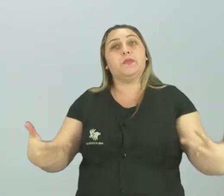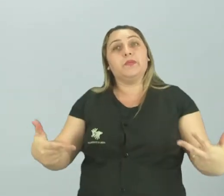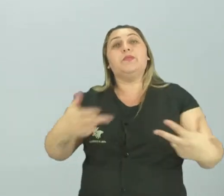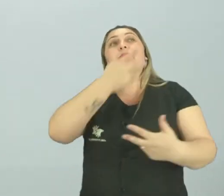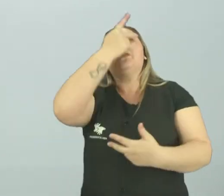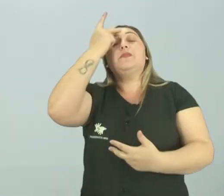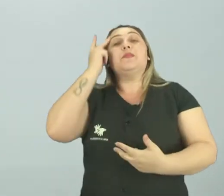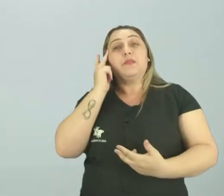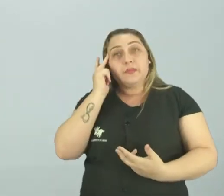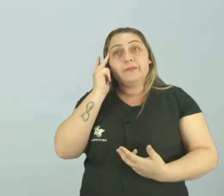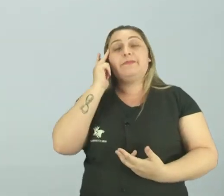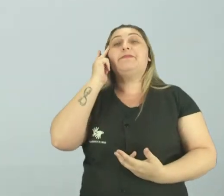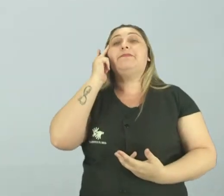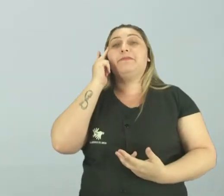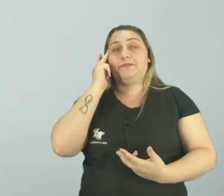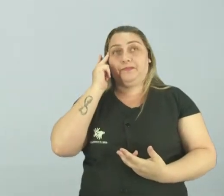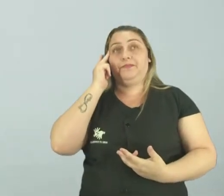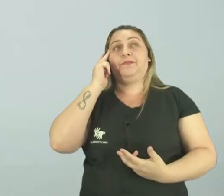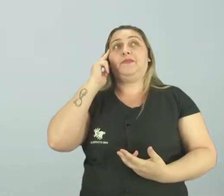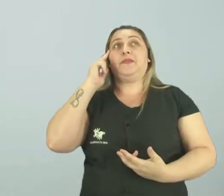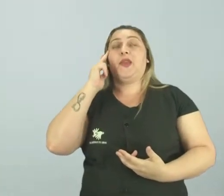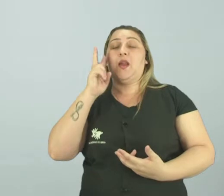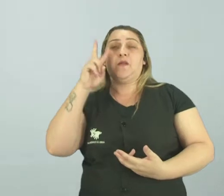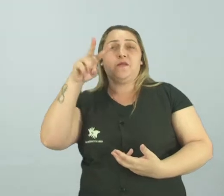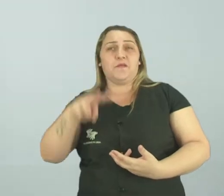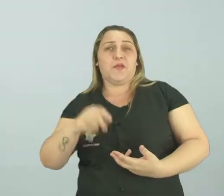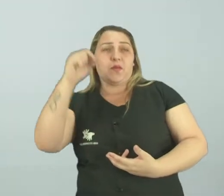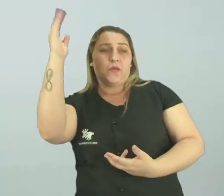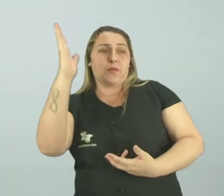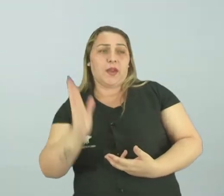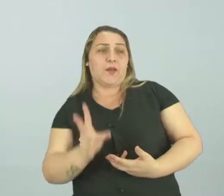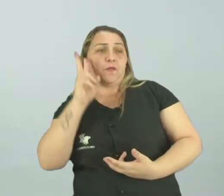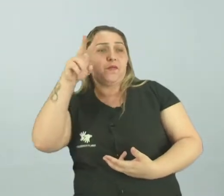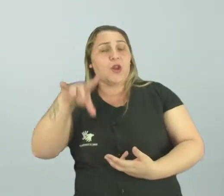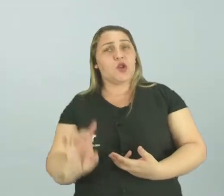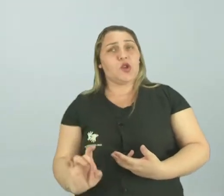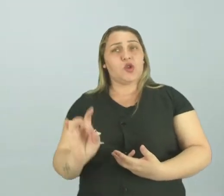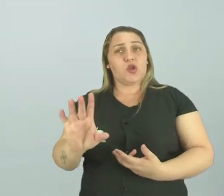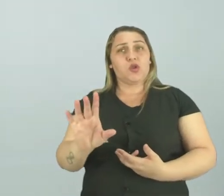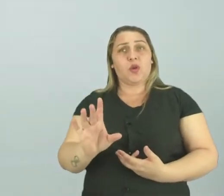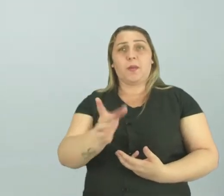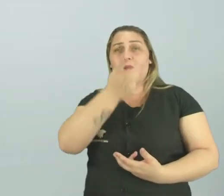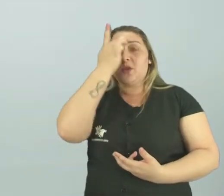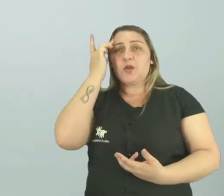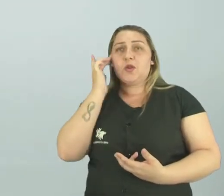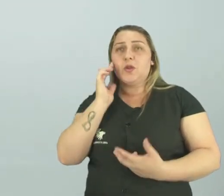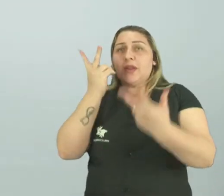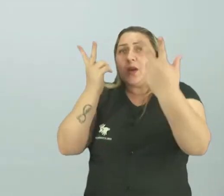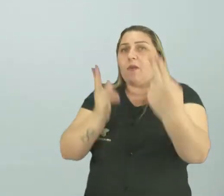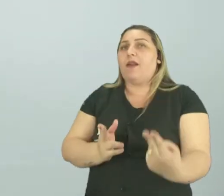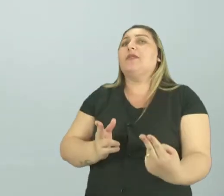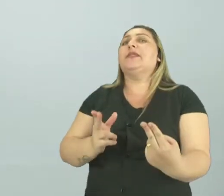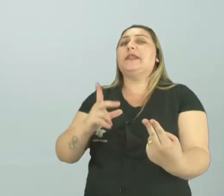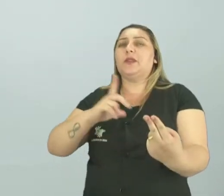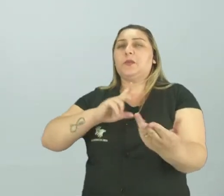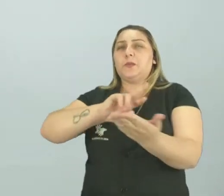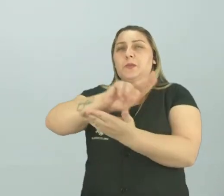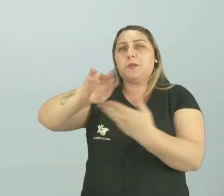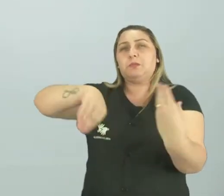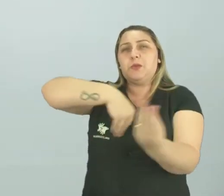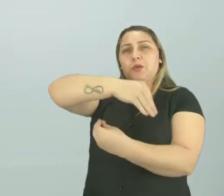pessoas, né? Tipos de pessoas. A gente anda no Brasil, a gente não vê somente pessoas de um tipo, né? Geralmente, a gente vê uma